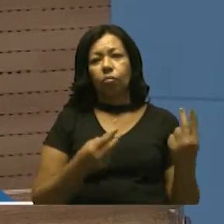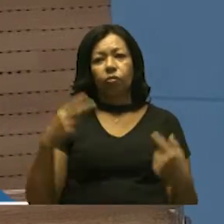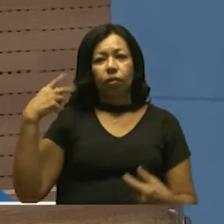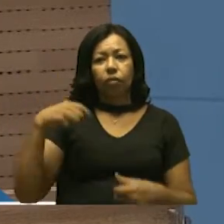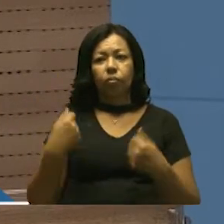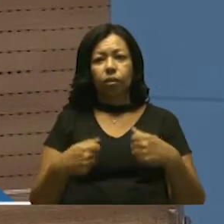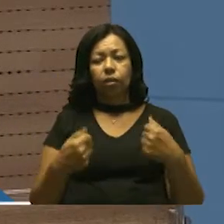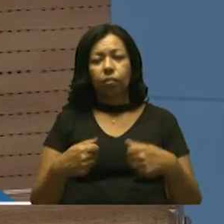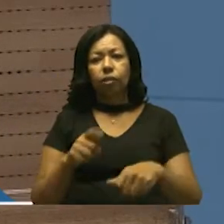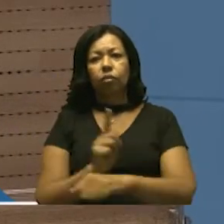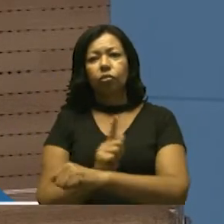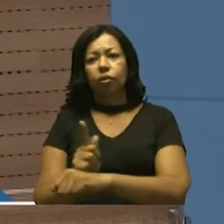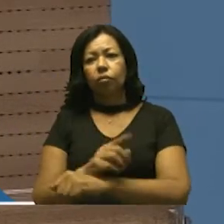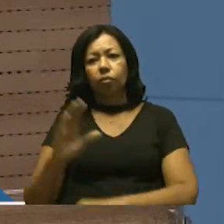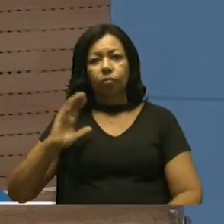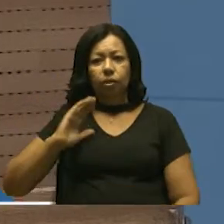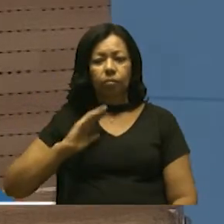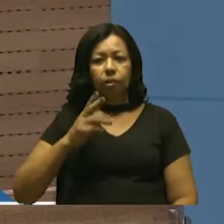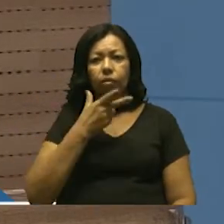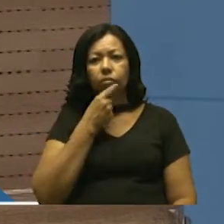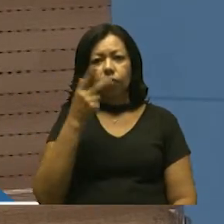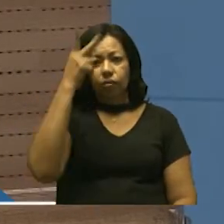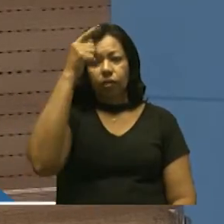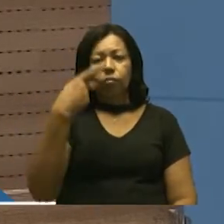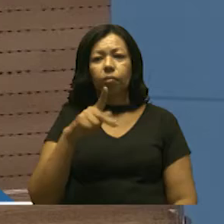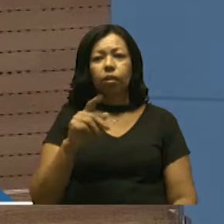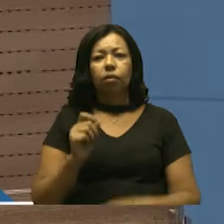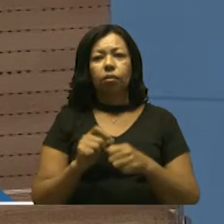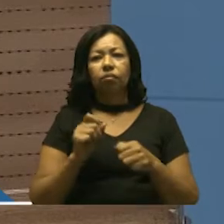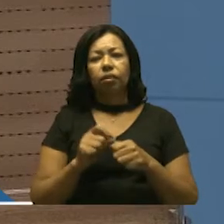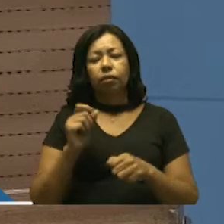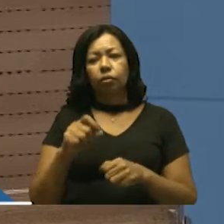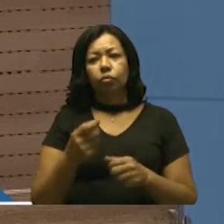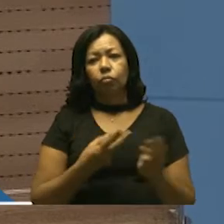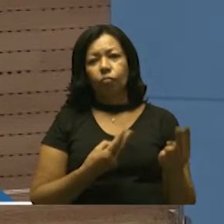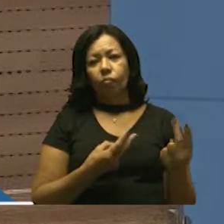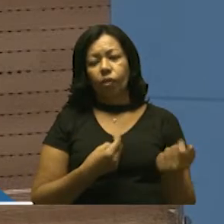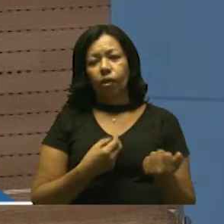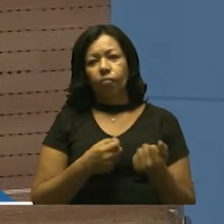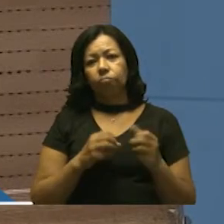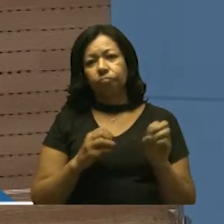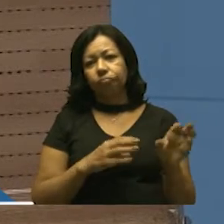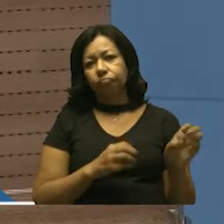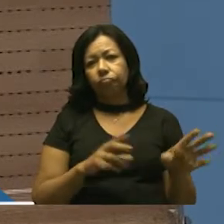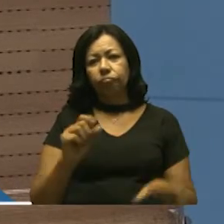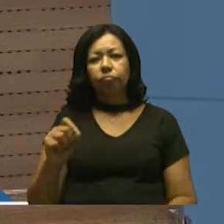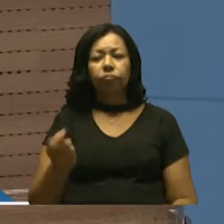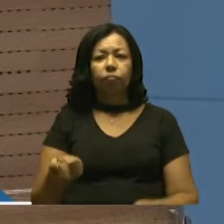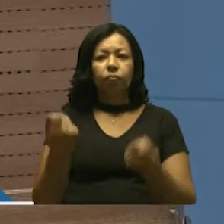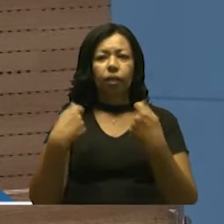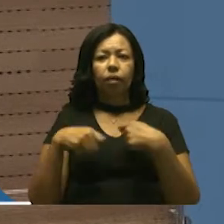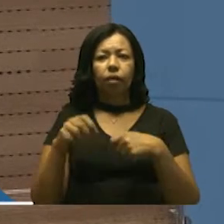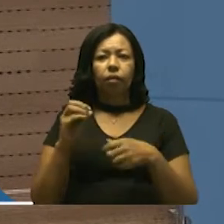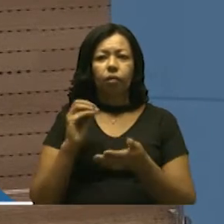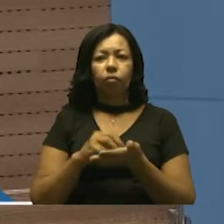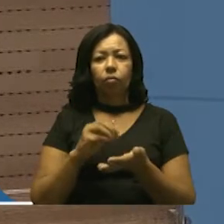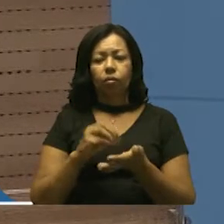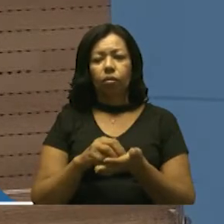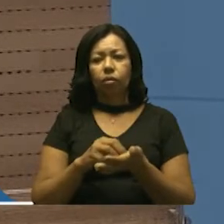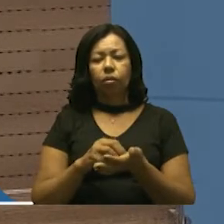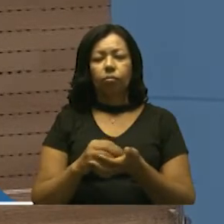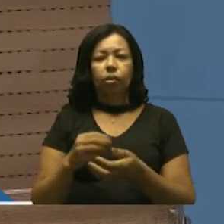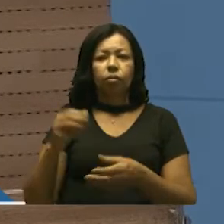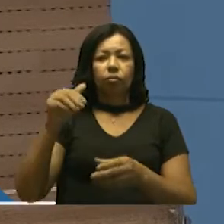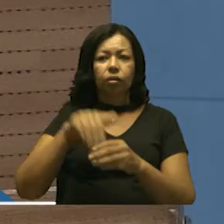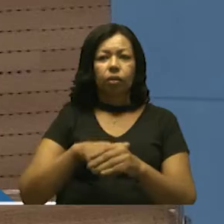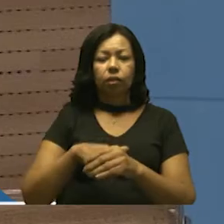do gestor municipal, do prefeito, para que tome isso como lição e que elenque, na próxima votação do